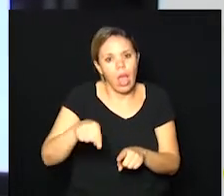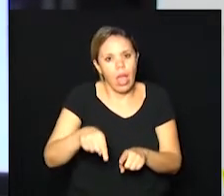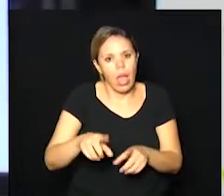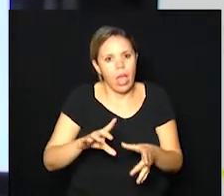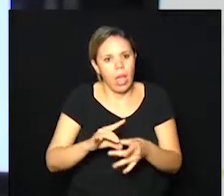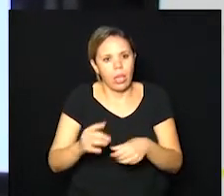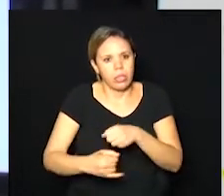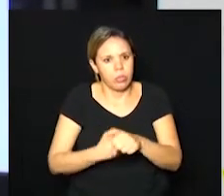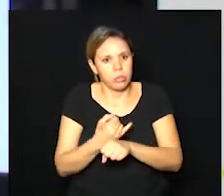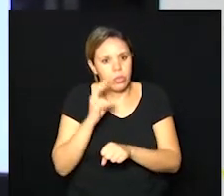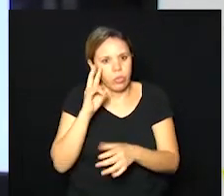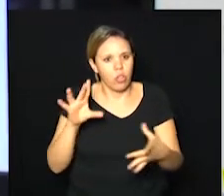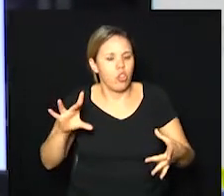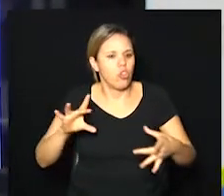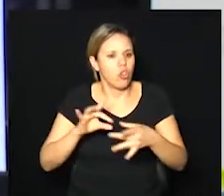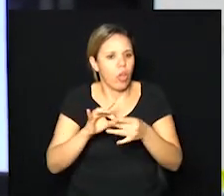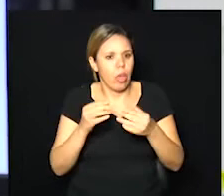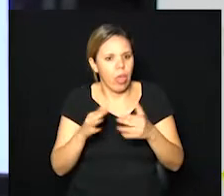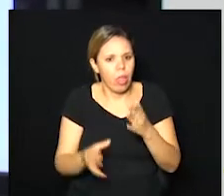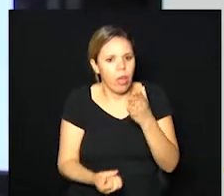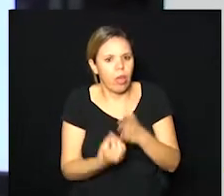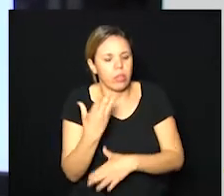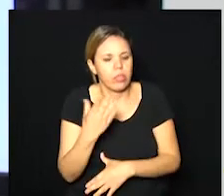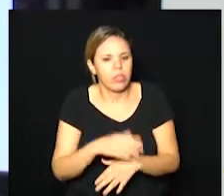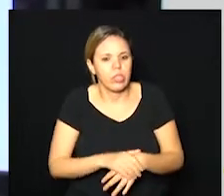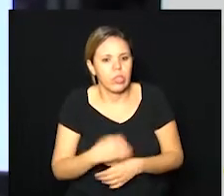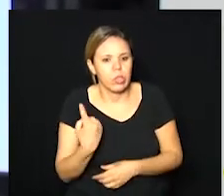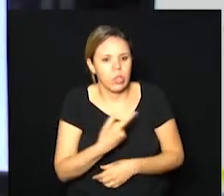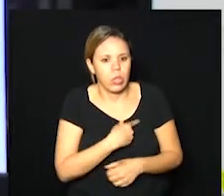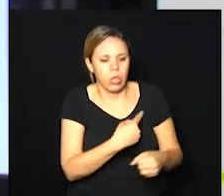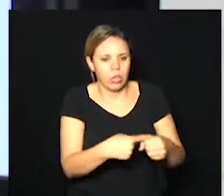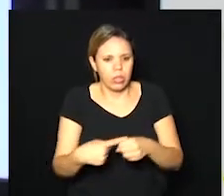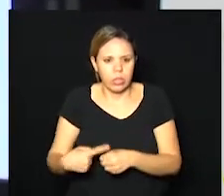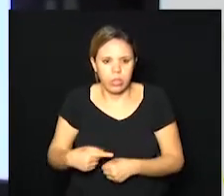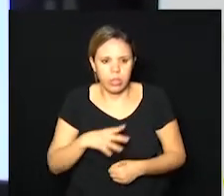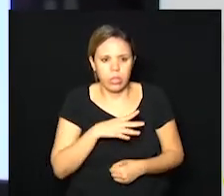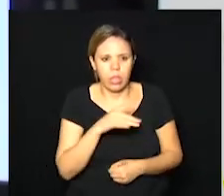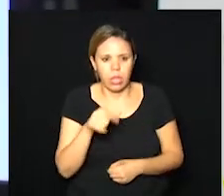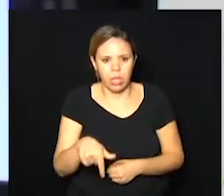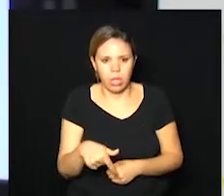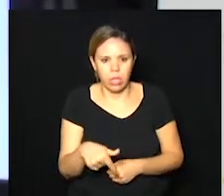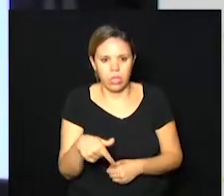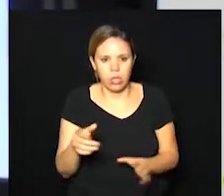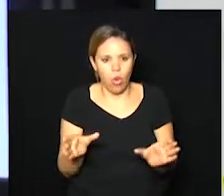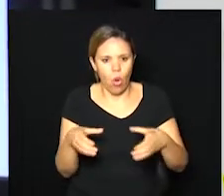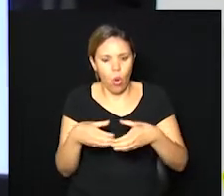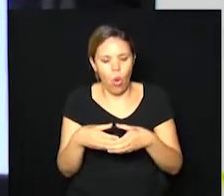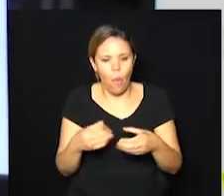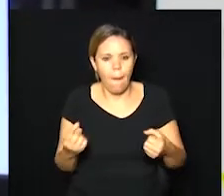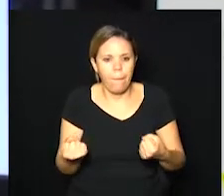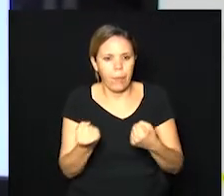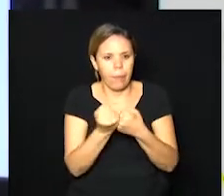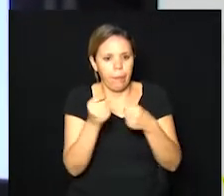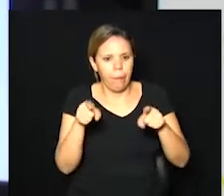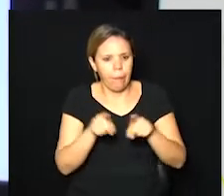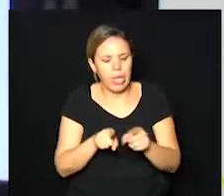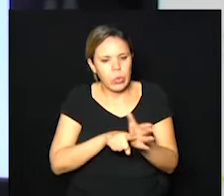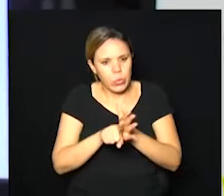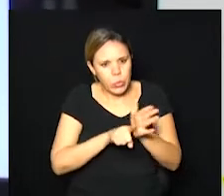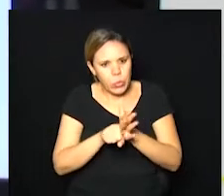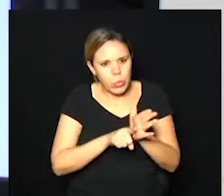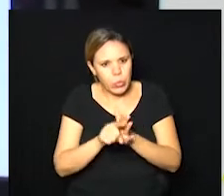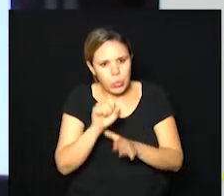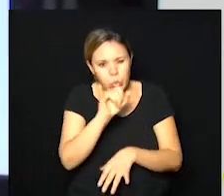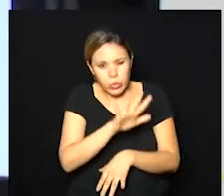dispõe, sob a criação no âmbito do nosso município, deste comitê assessor que vai estudar sempre esses